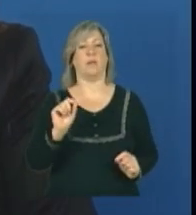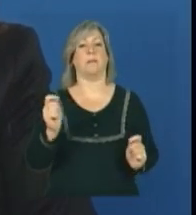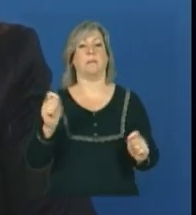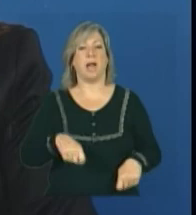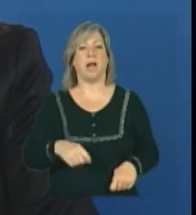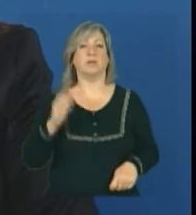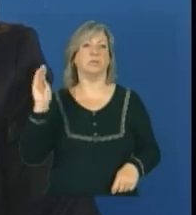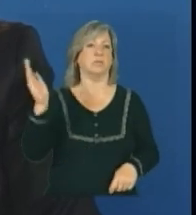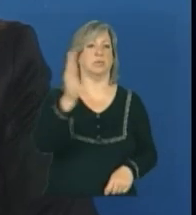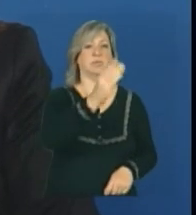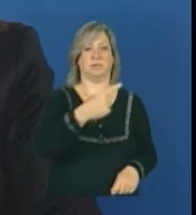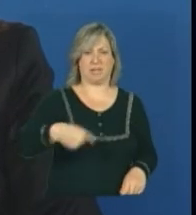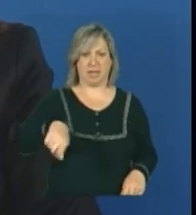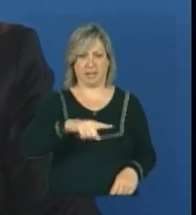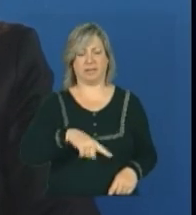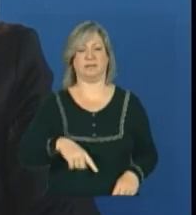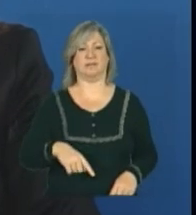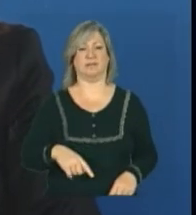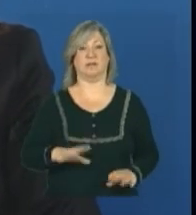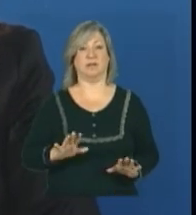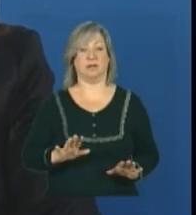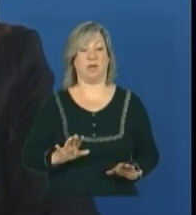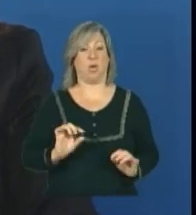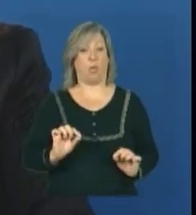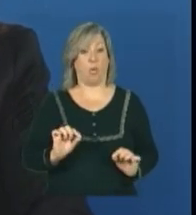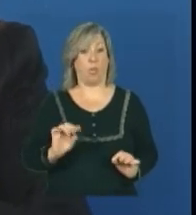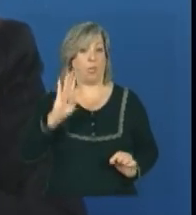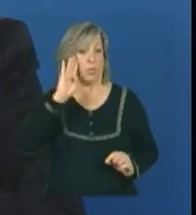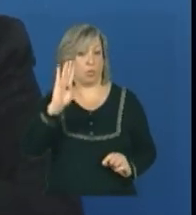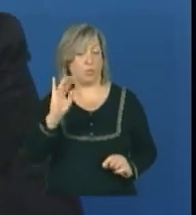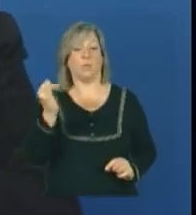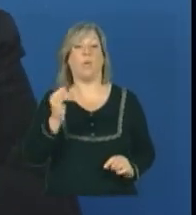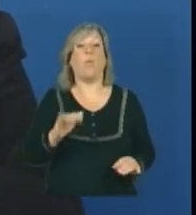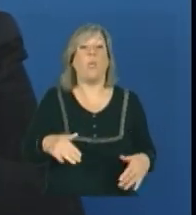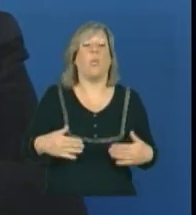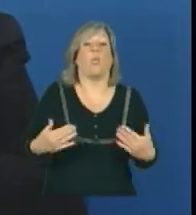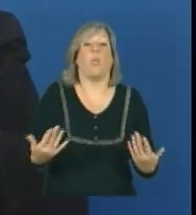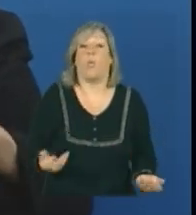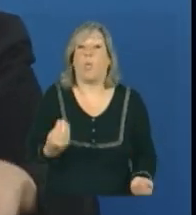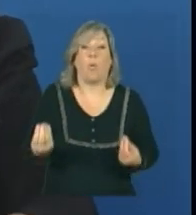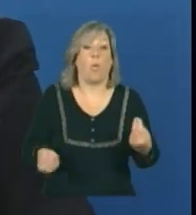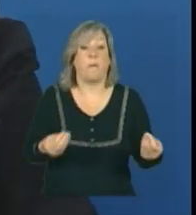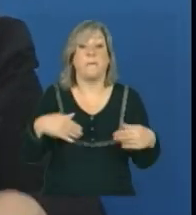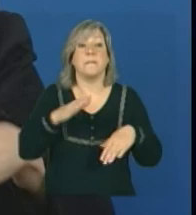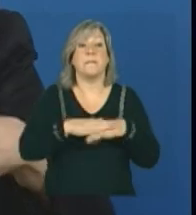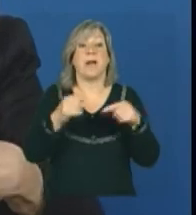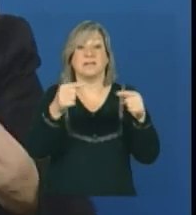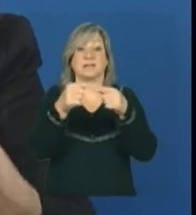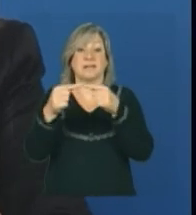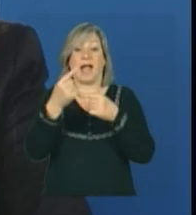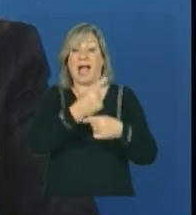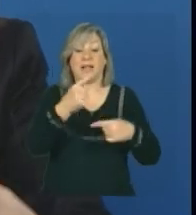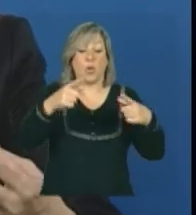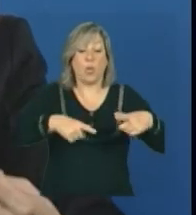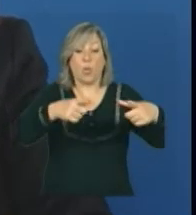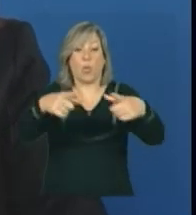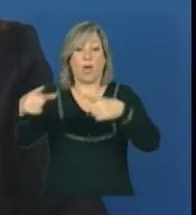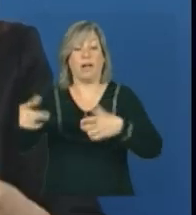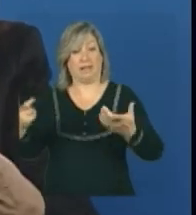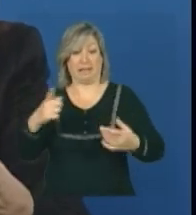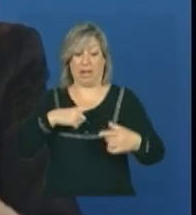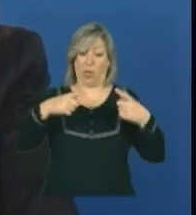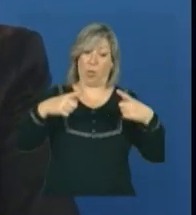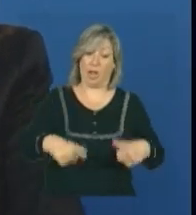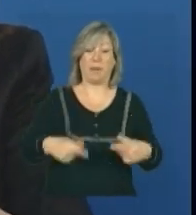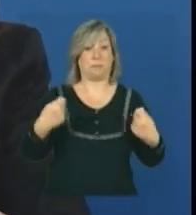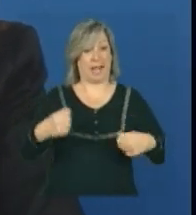deslocamento delas. A grande questão é qual será o meio mais adequado para cada região. Então, tem local que